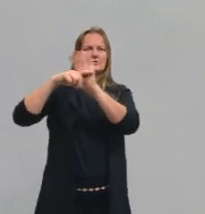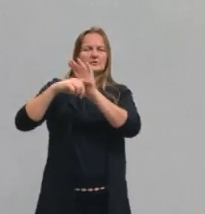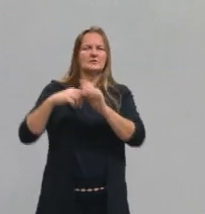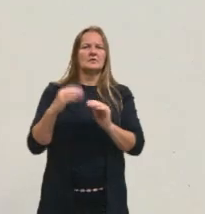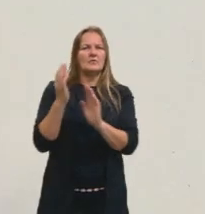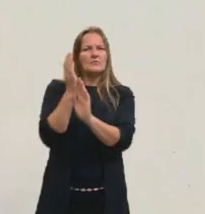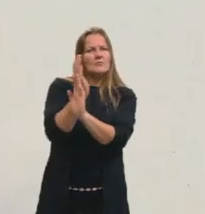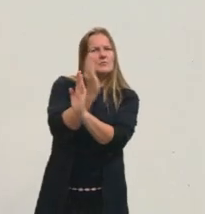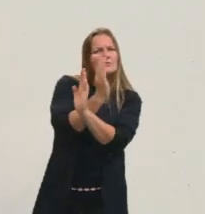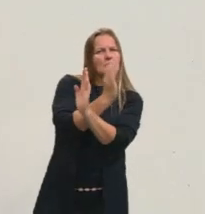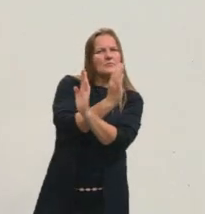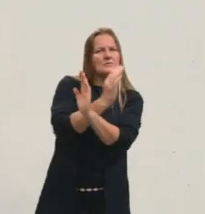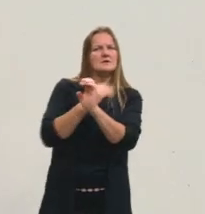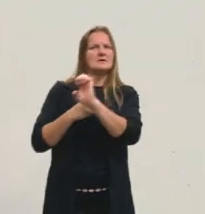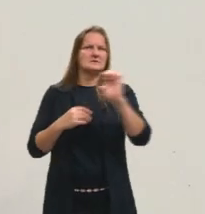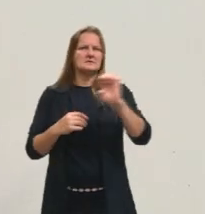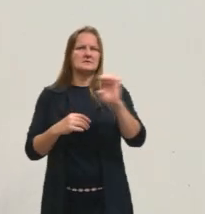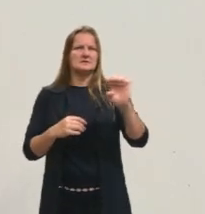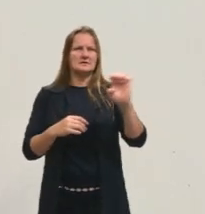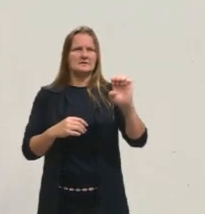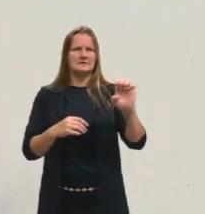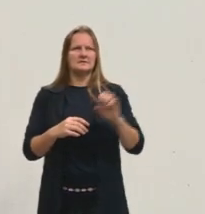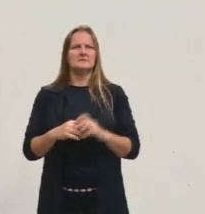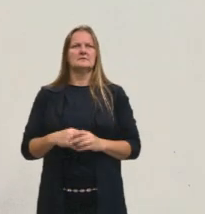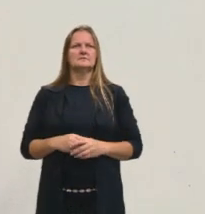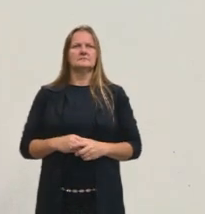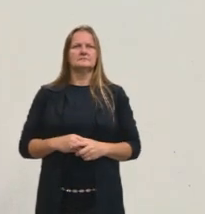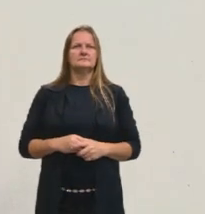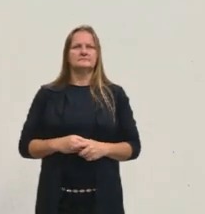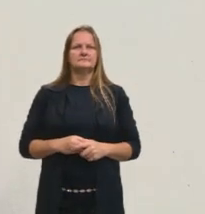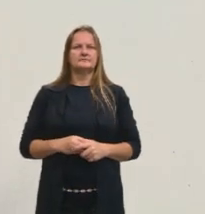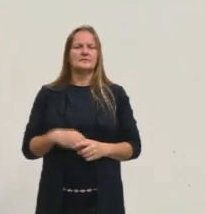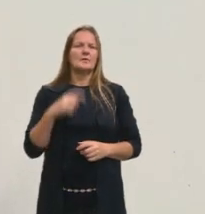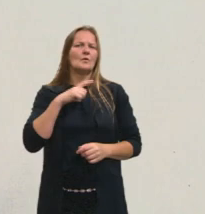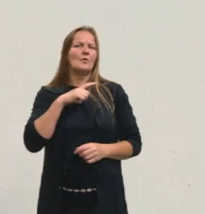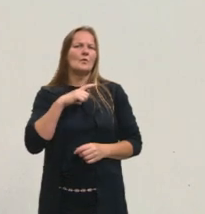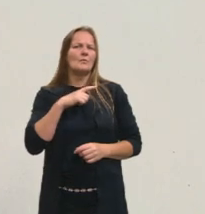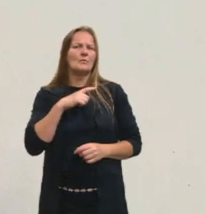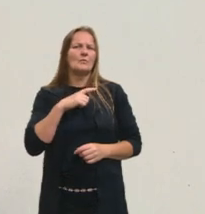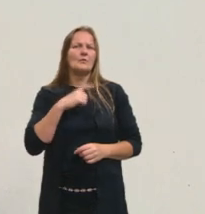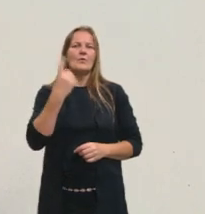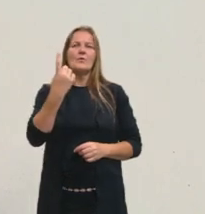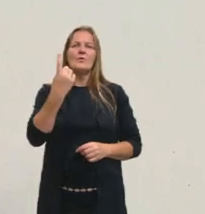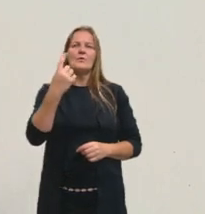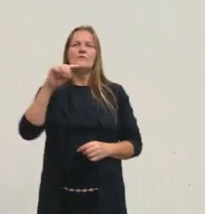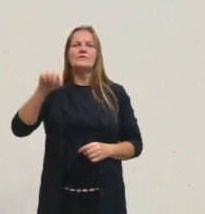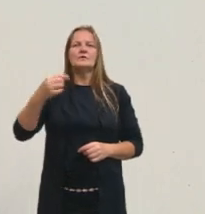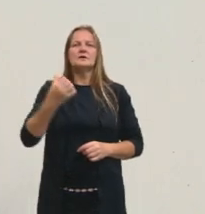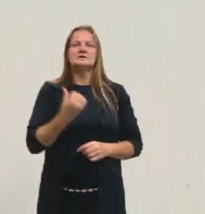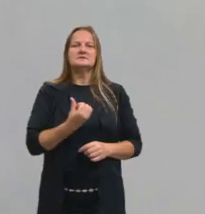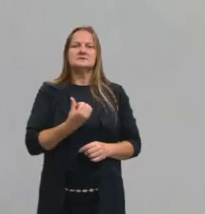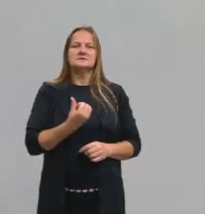para a esquerda, a vírgula parou no 1. Então, 1,6